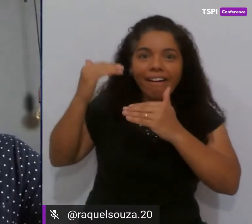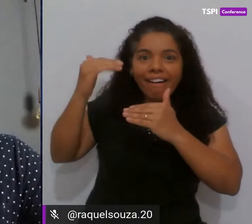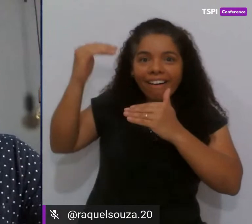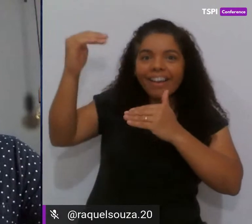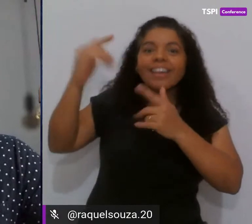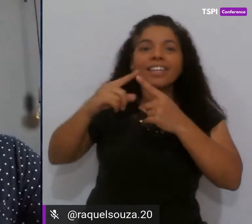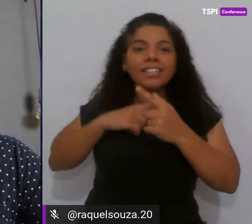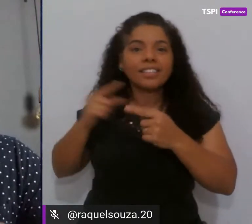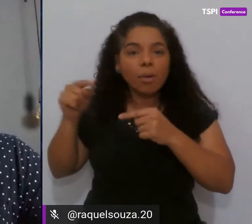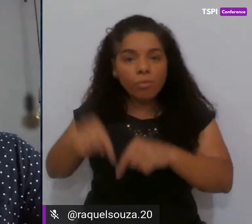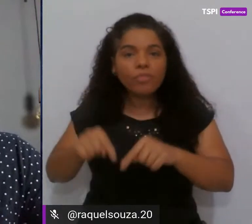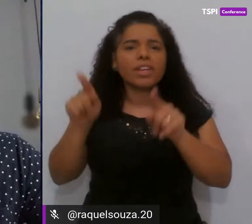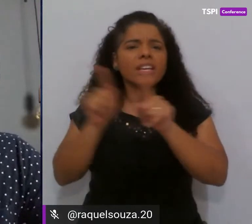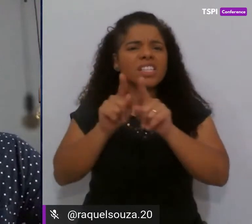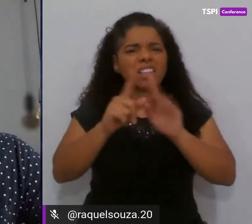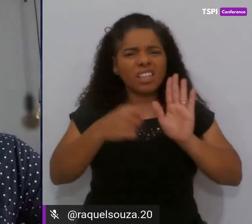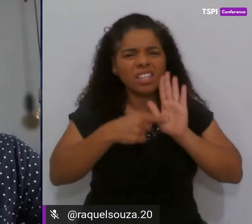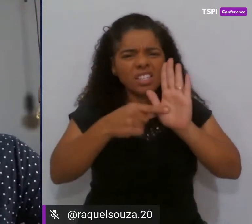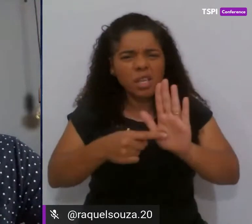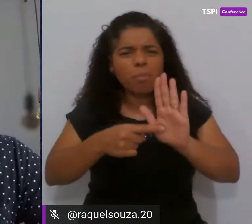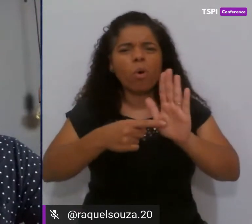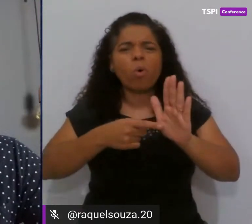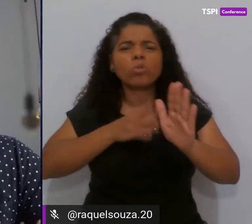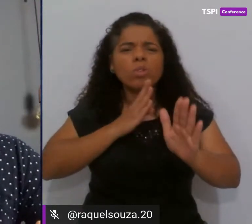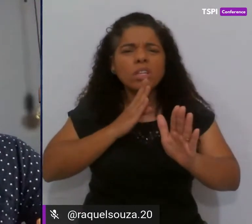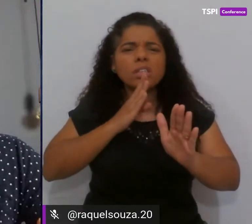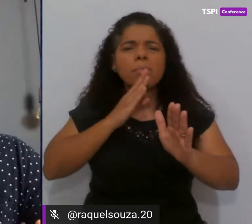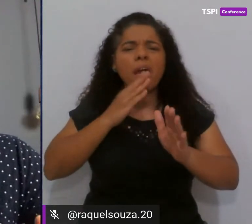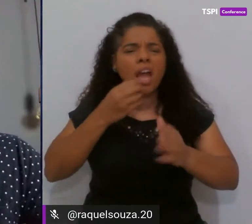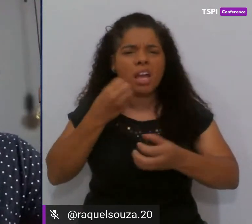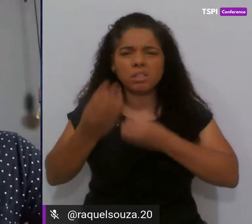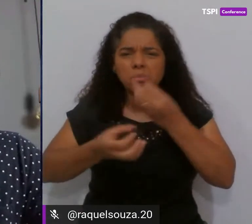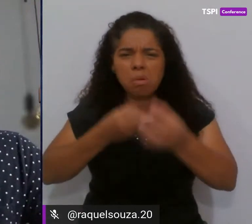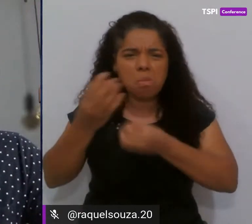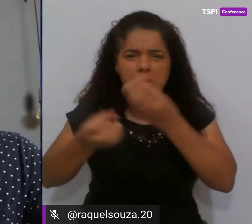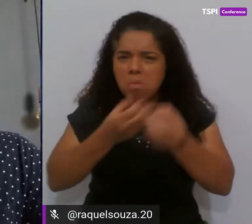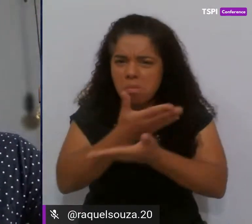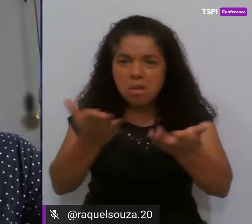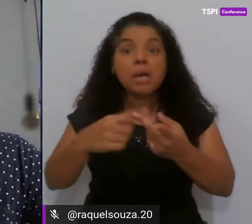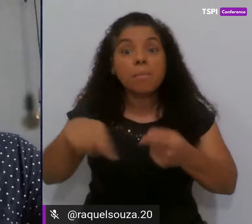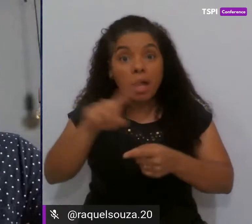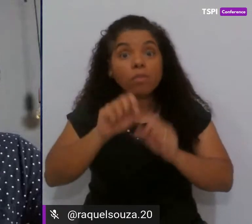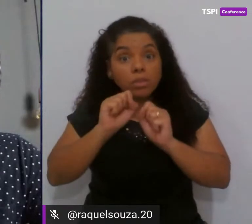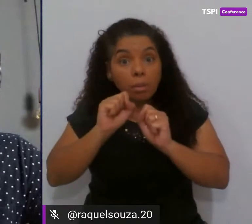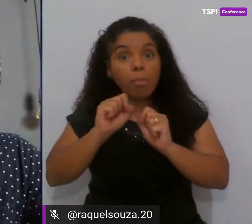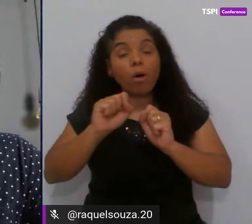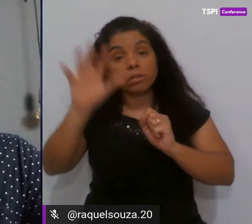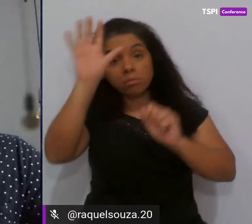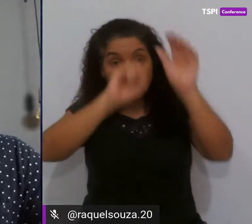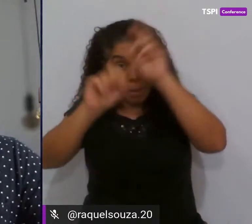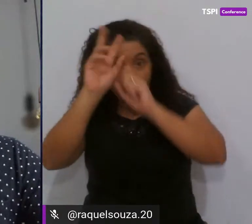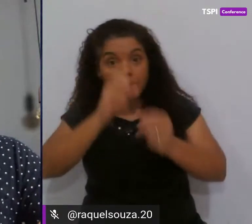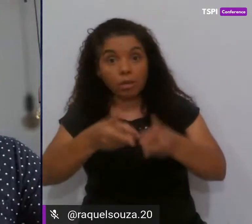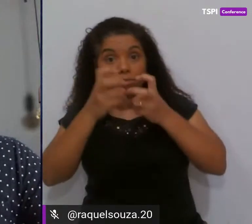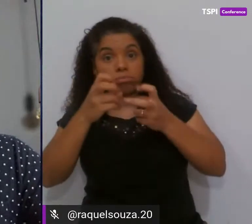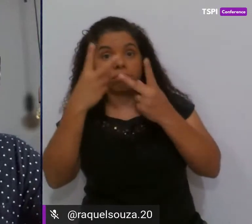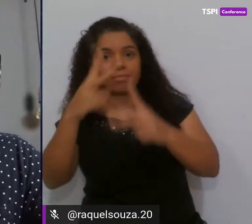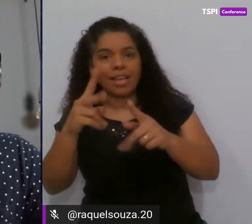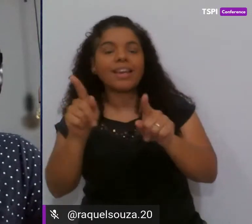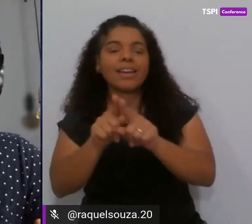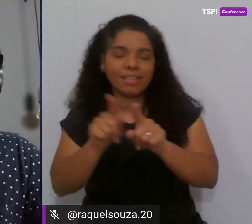vindo aqui e expondo seus conhecimentos para que vocês também possam aprender com eles, tá? Então,